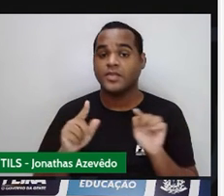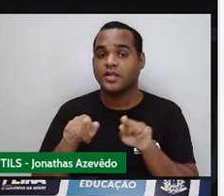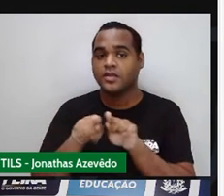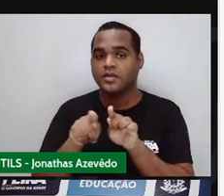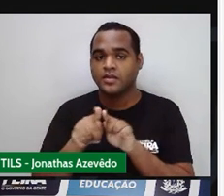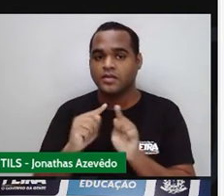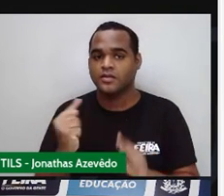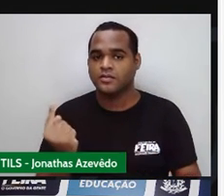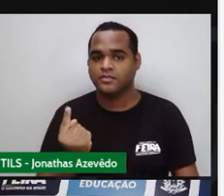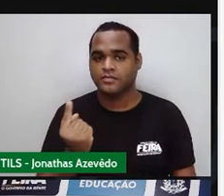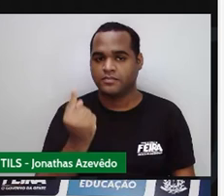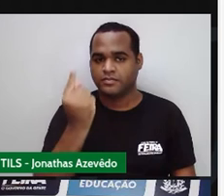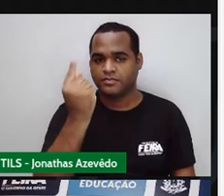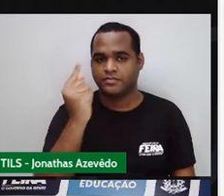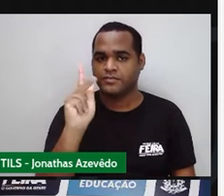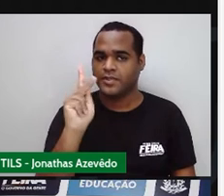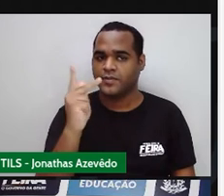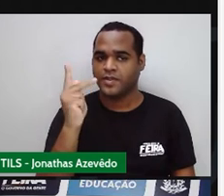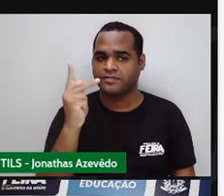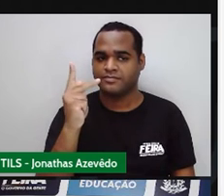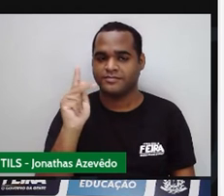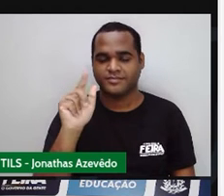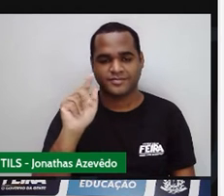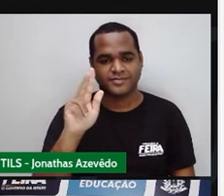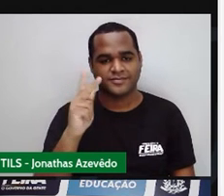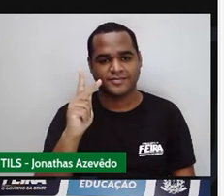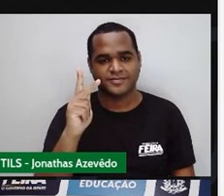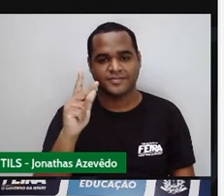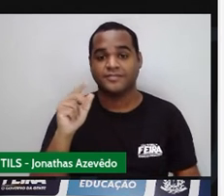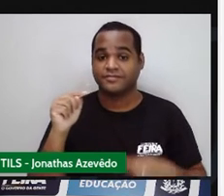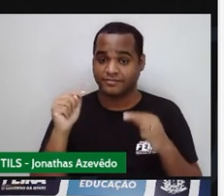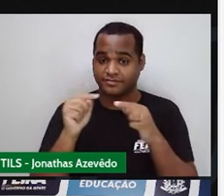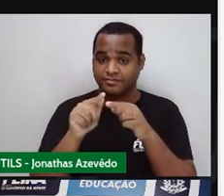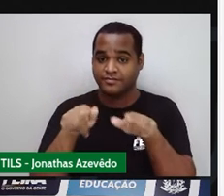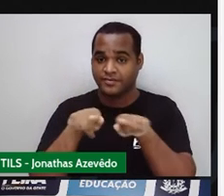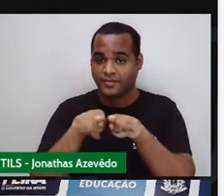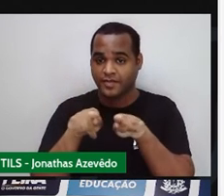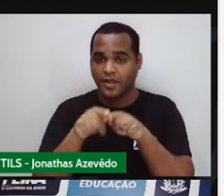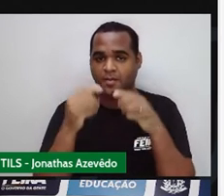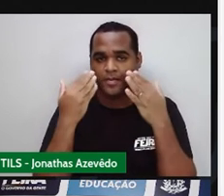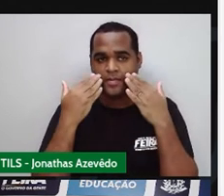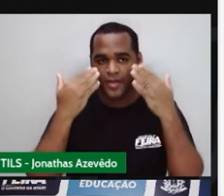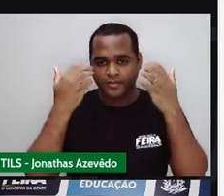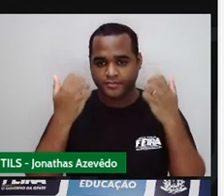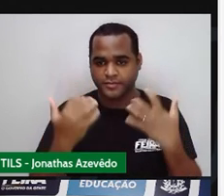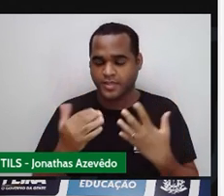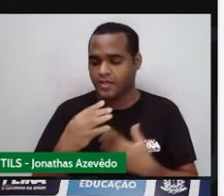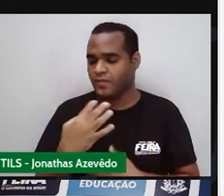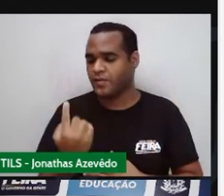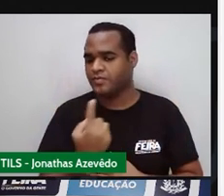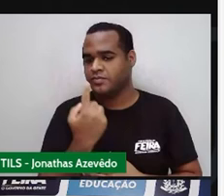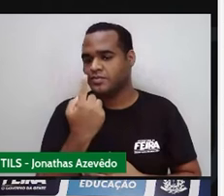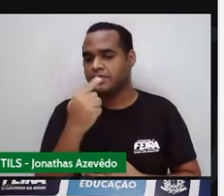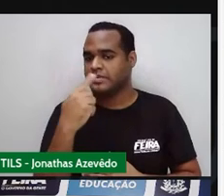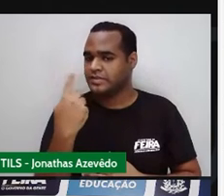desse trapézio. Olha só. Isso aqui também é a altura do trapézio.